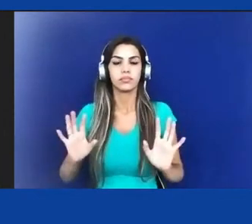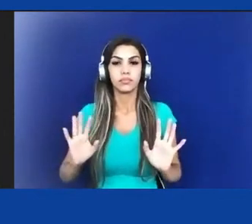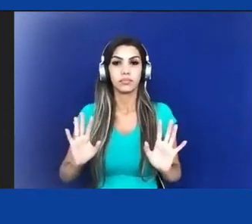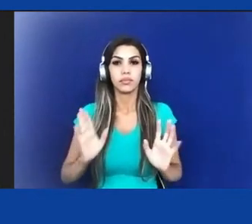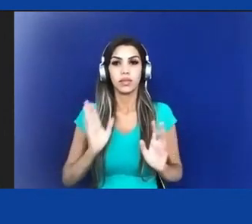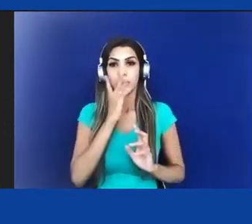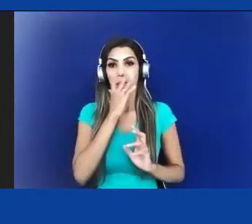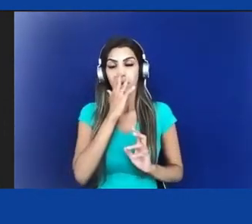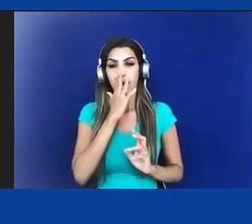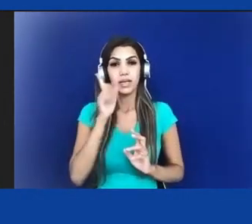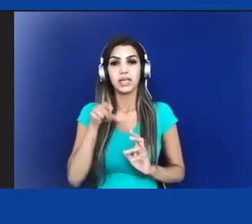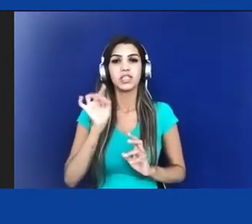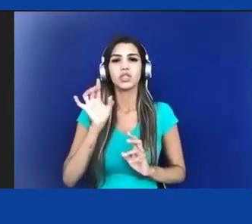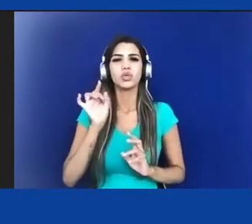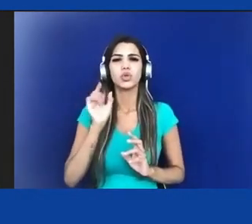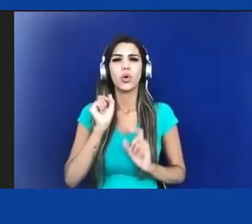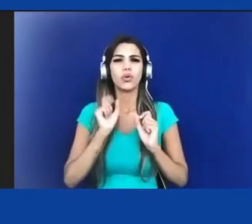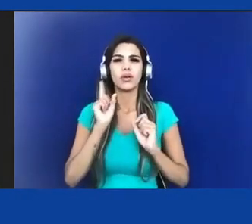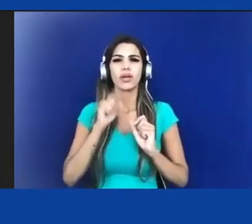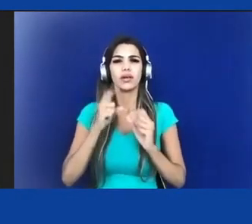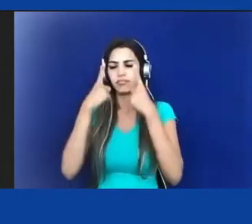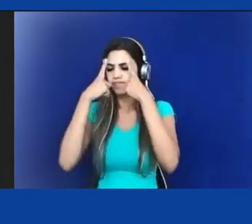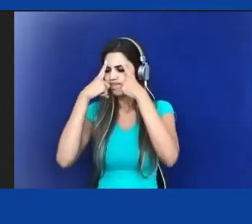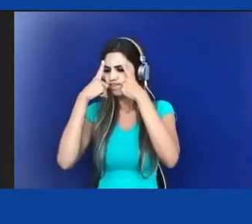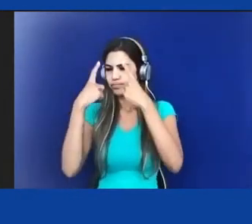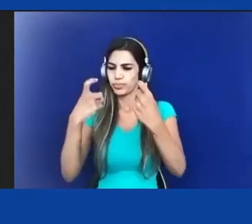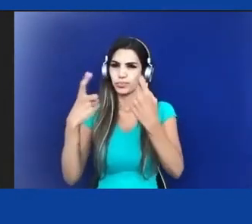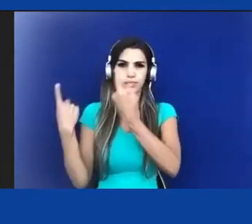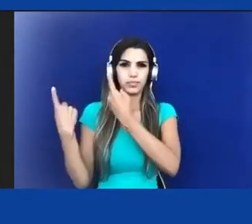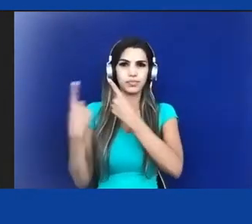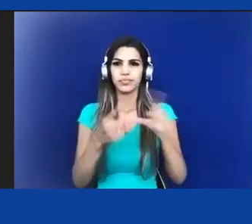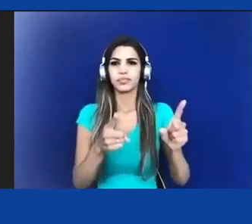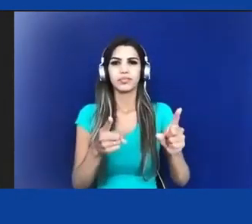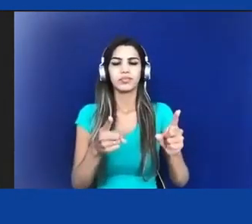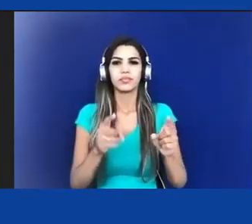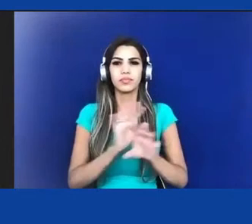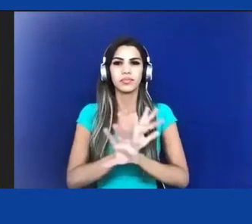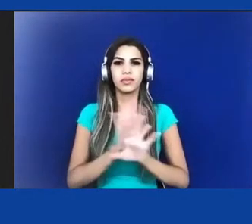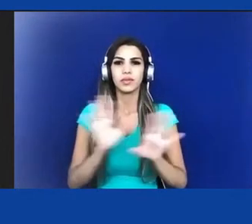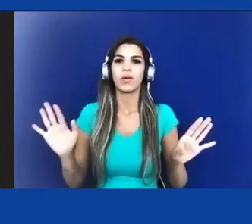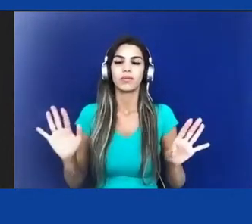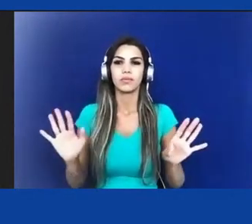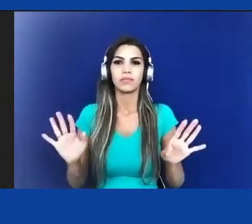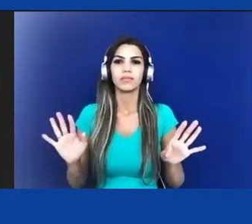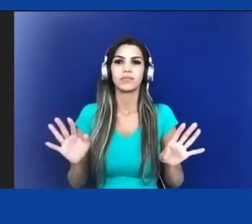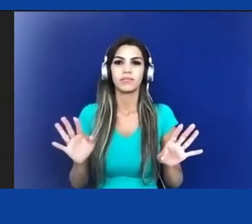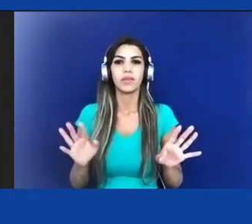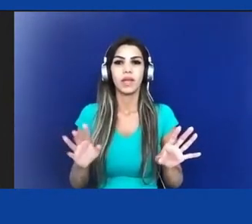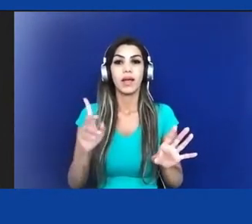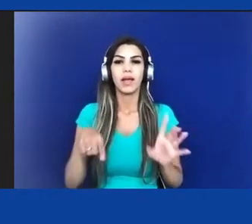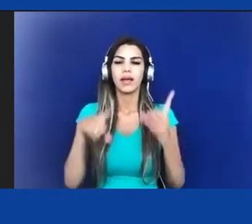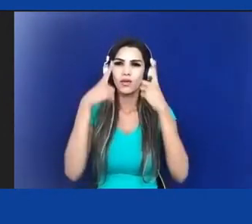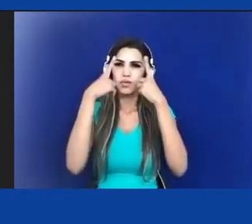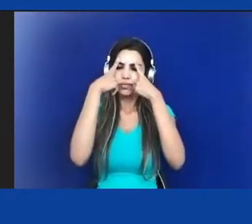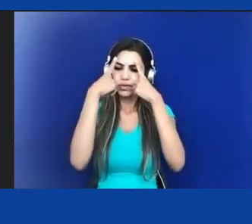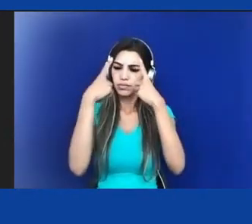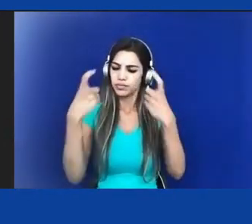é a violência. que é uma violência num certo sentido